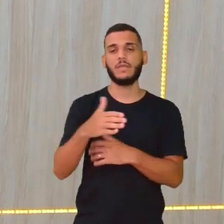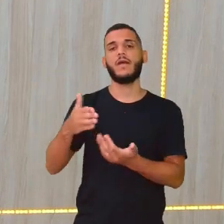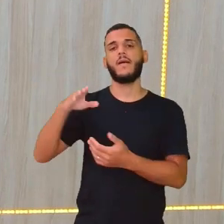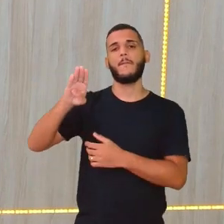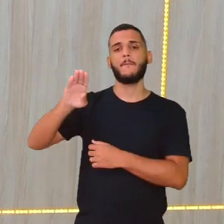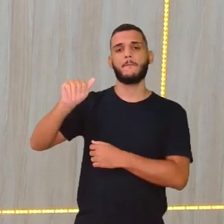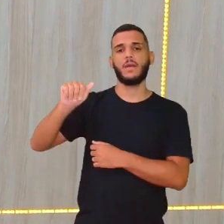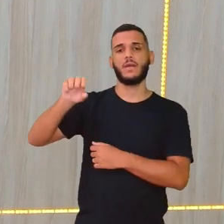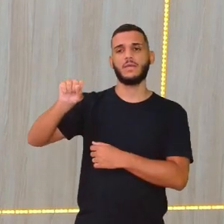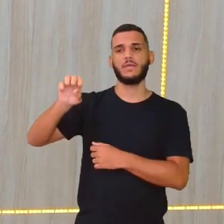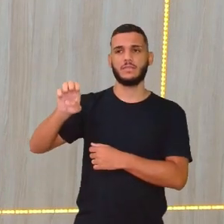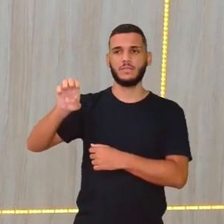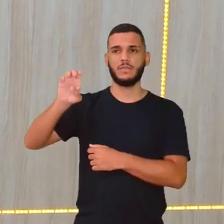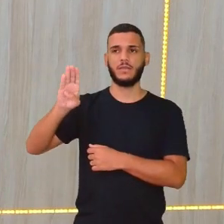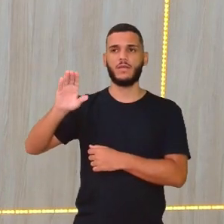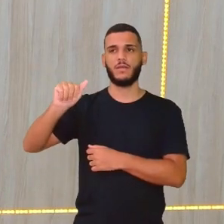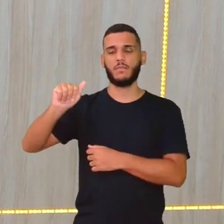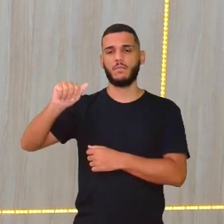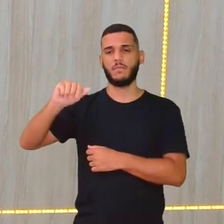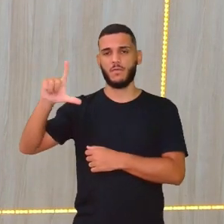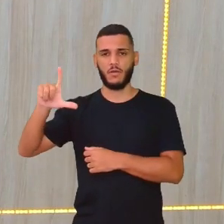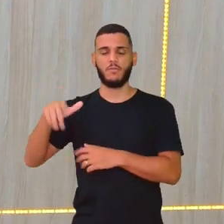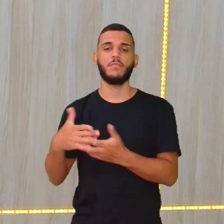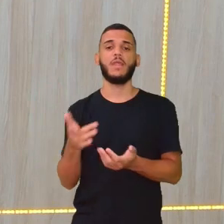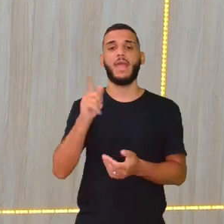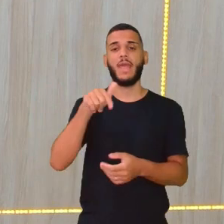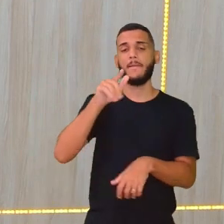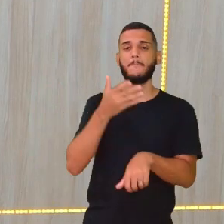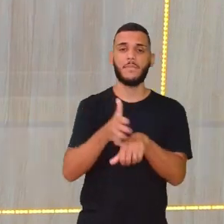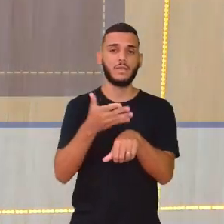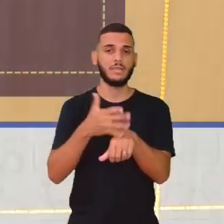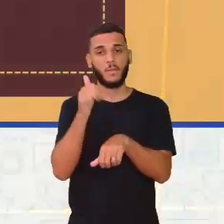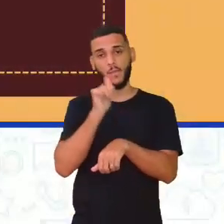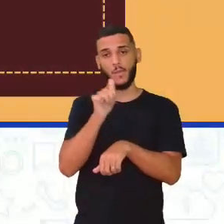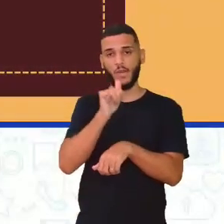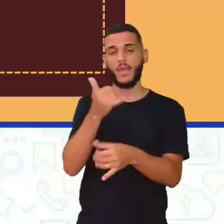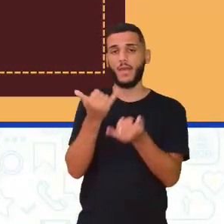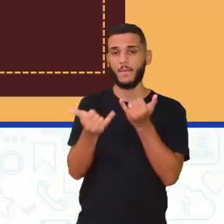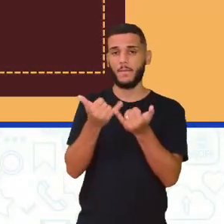o nosso softball. Então, vocês vão ver aí que a característica é bem parecida.